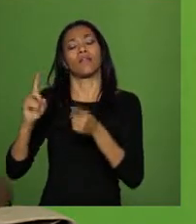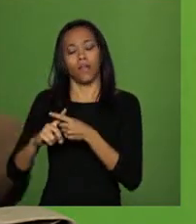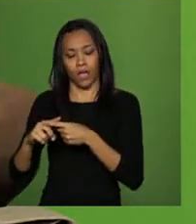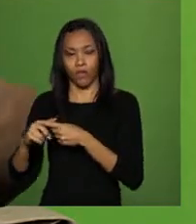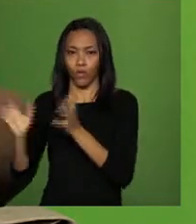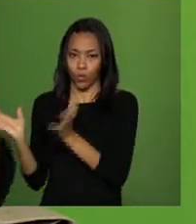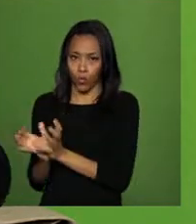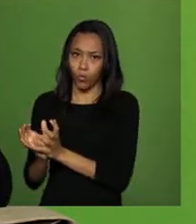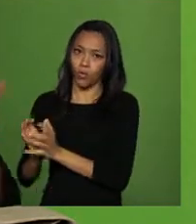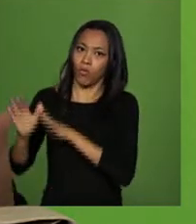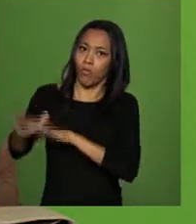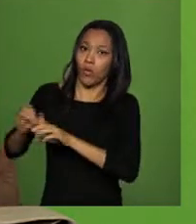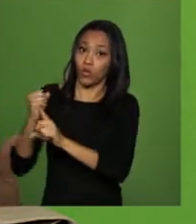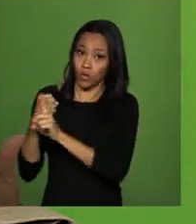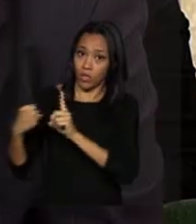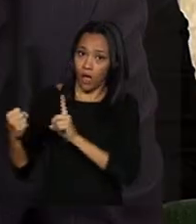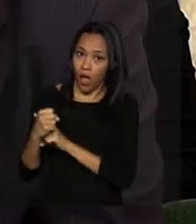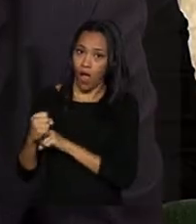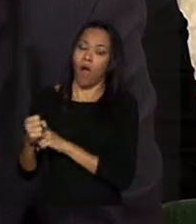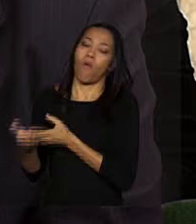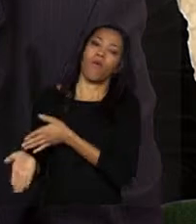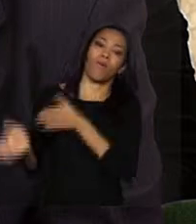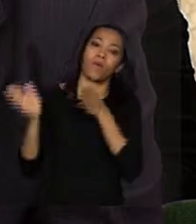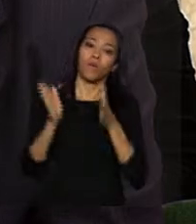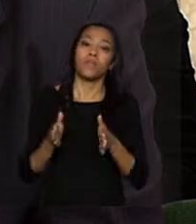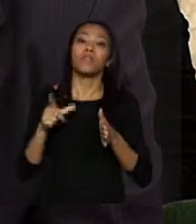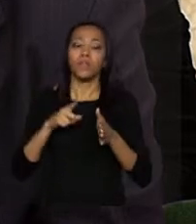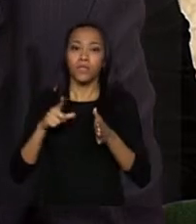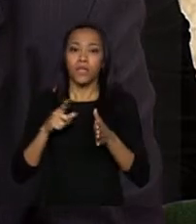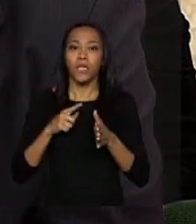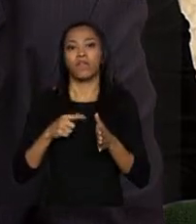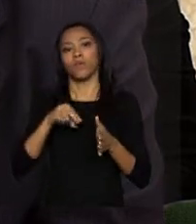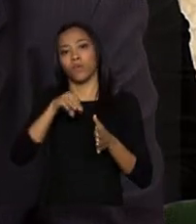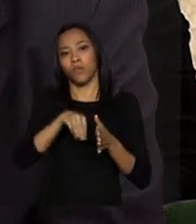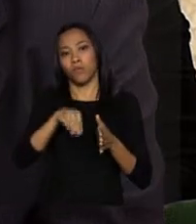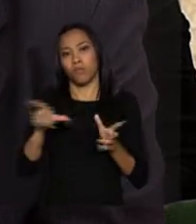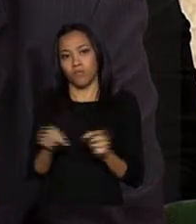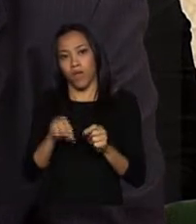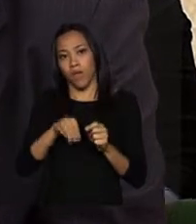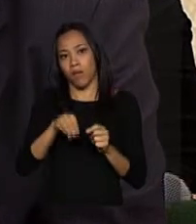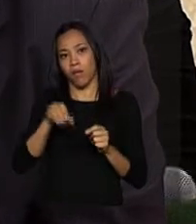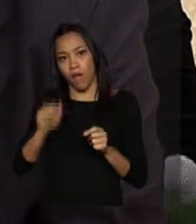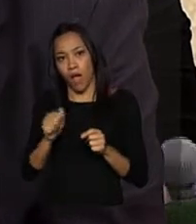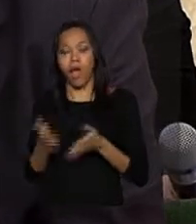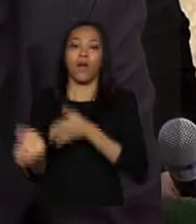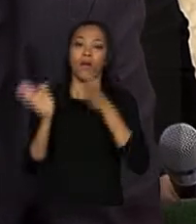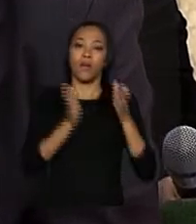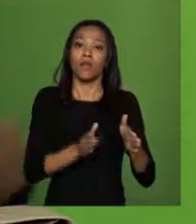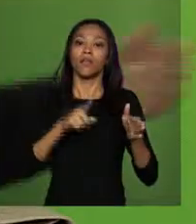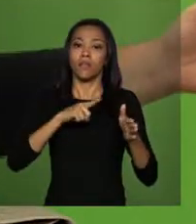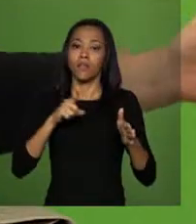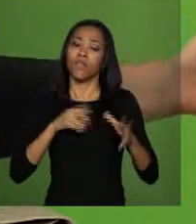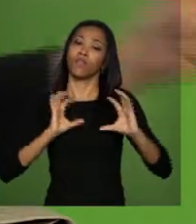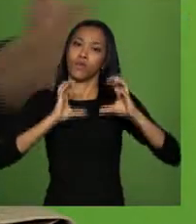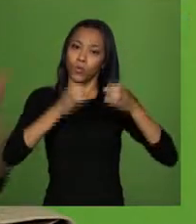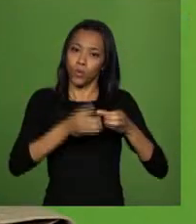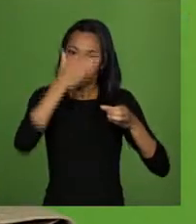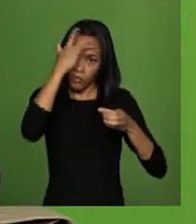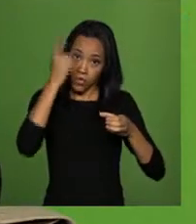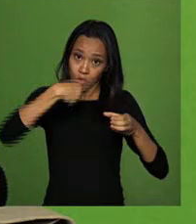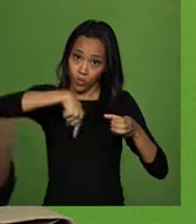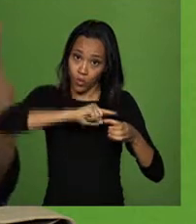movimento social. Teve lobby de movimento socioambiental. Teve lobby da turma ligada aos povos indígenas. Teve lobby dos